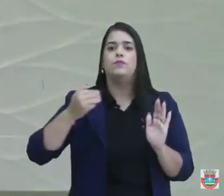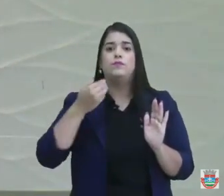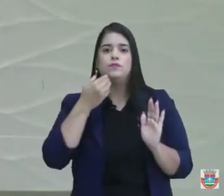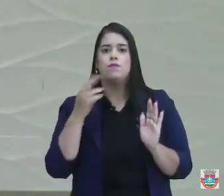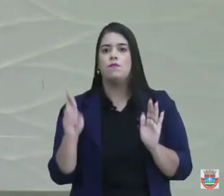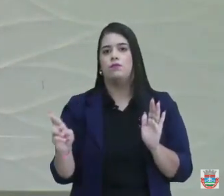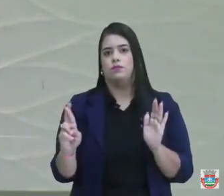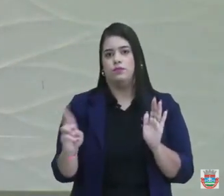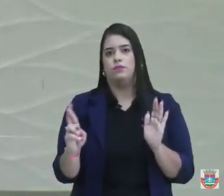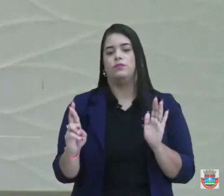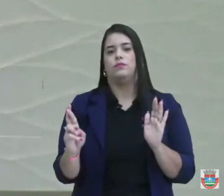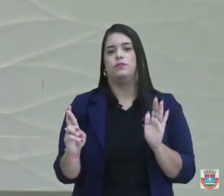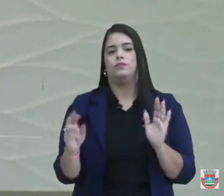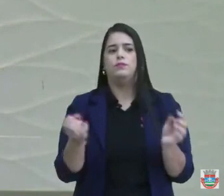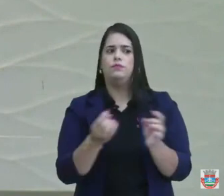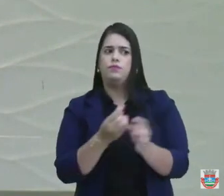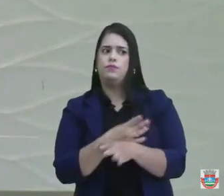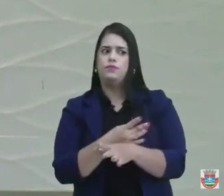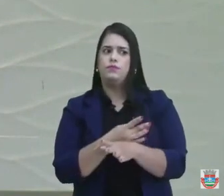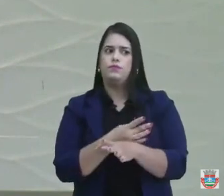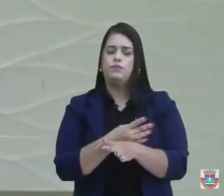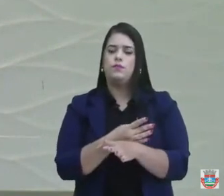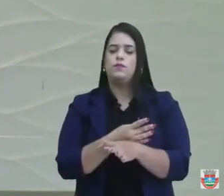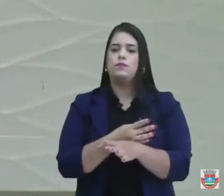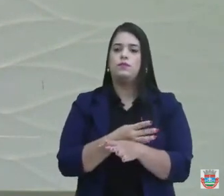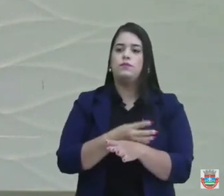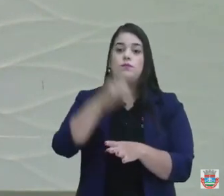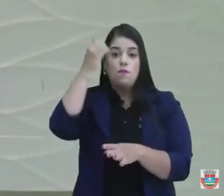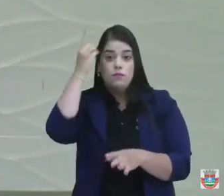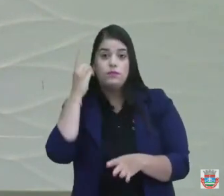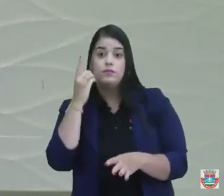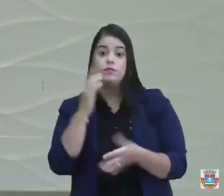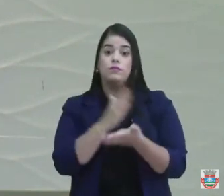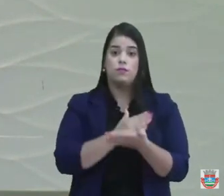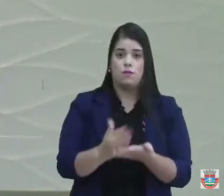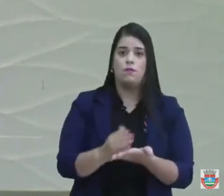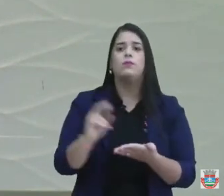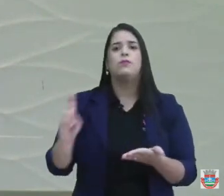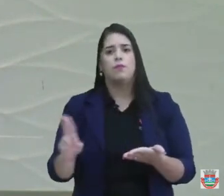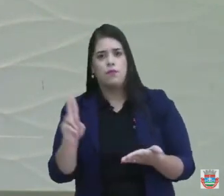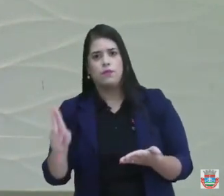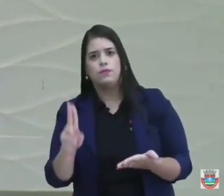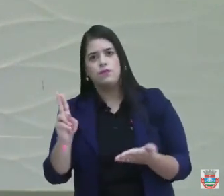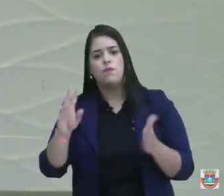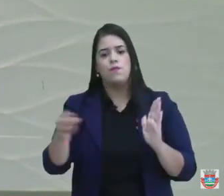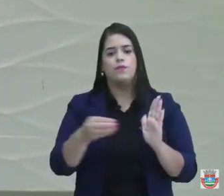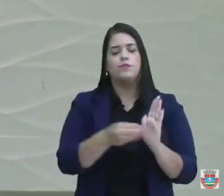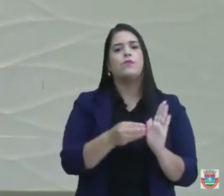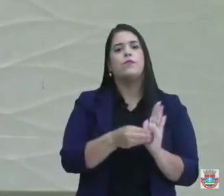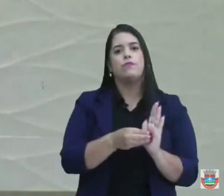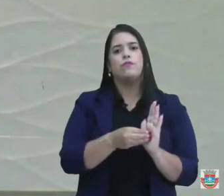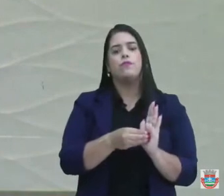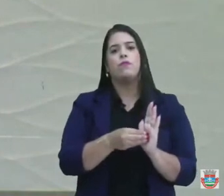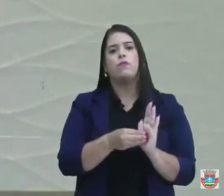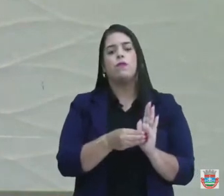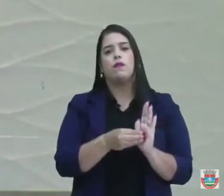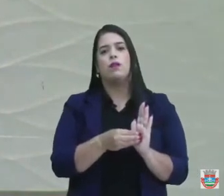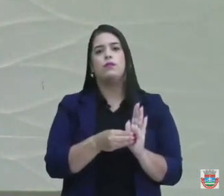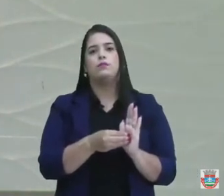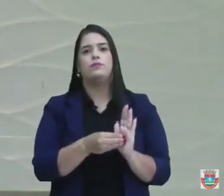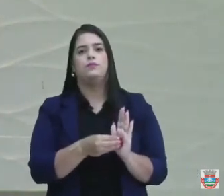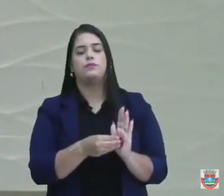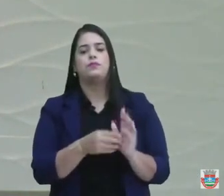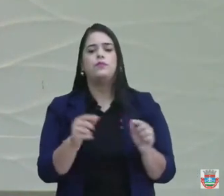Municipal. A ex-prefeita Débora Almeida iniciou, usando o dinheiro dessa emenda parlamentar, fez o